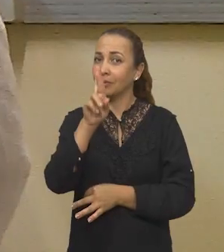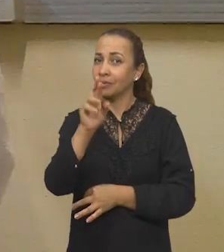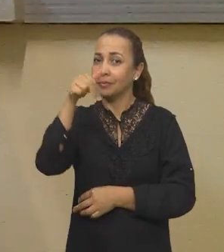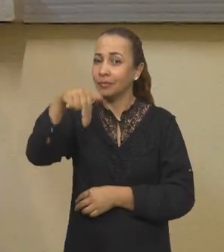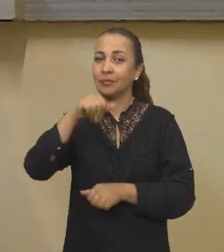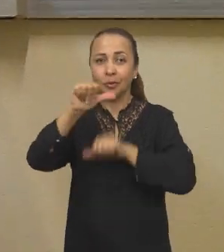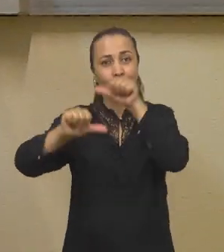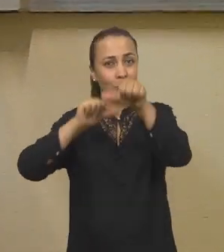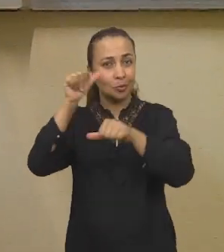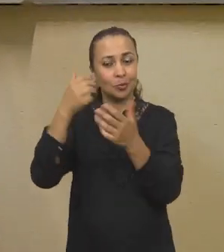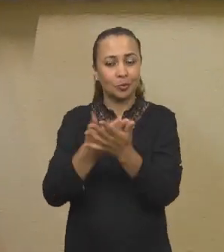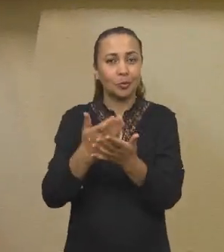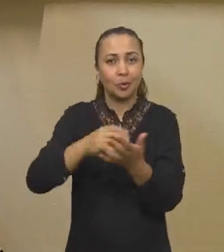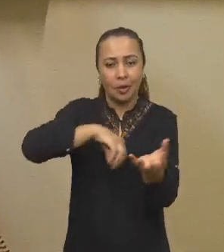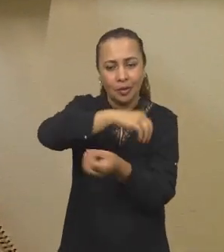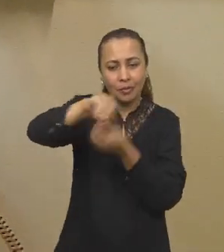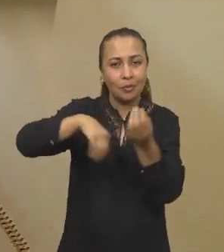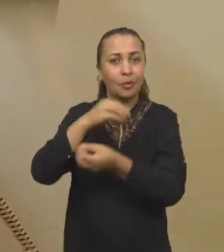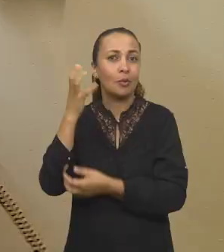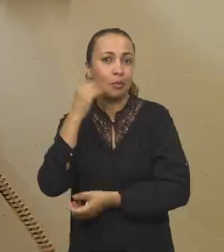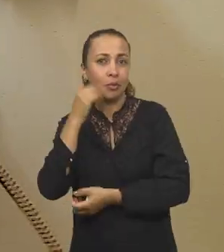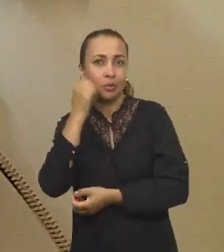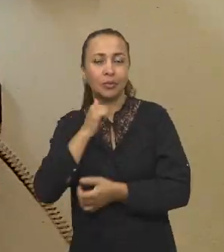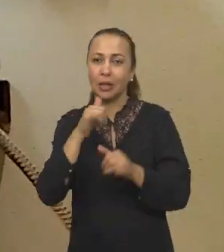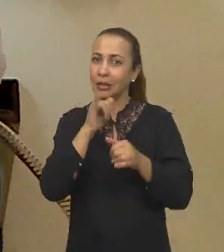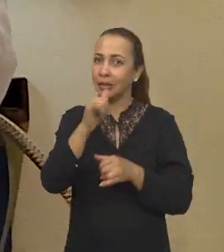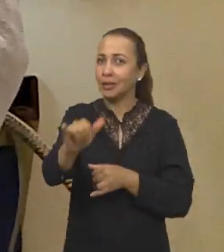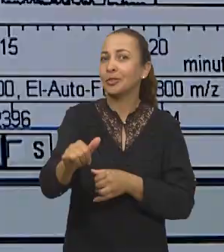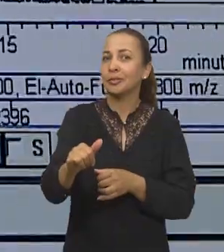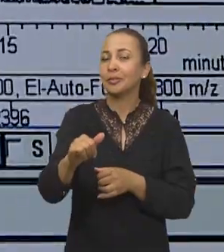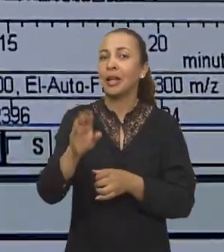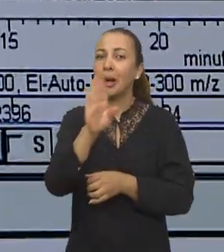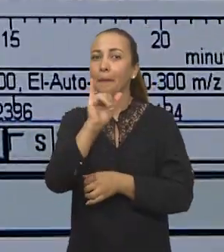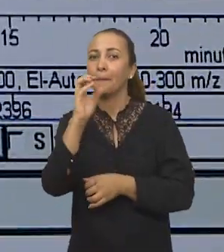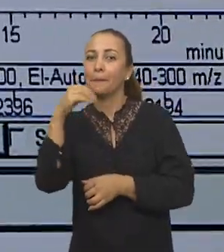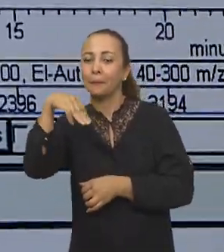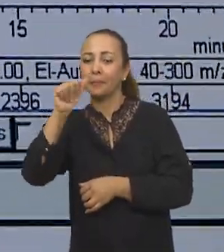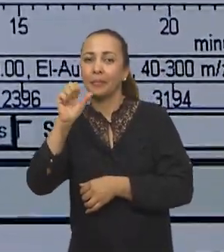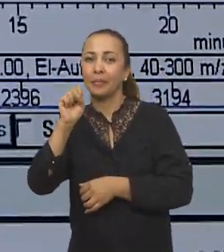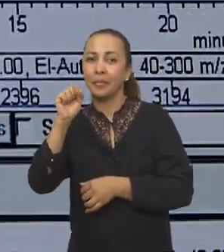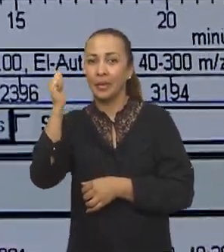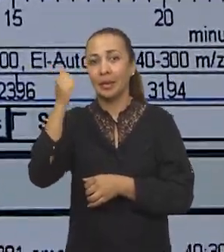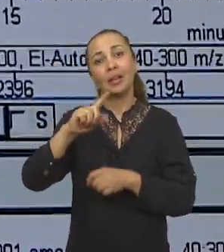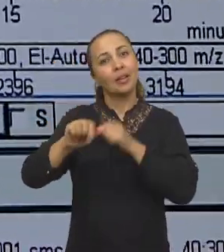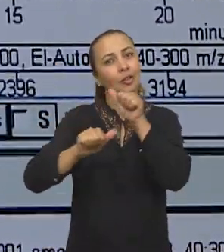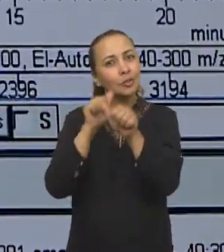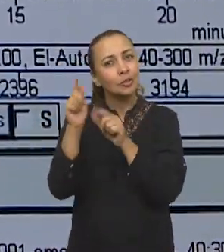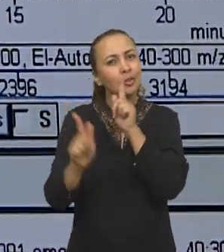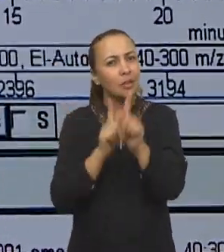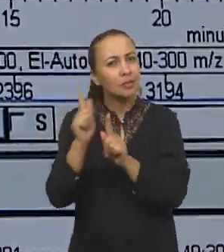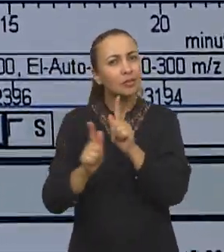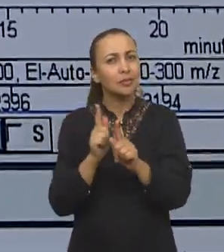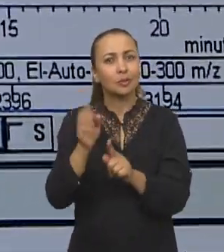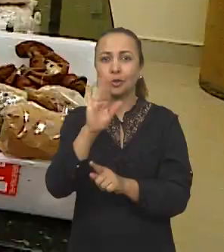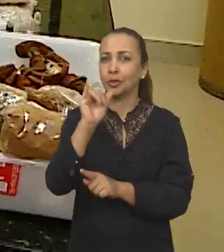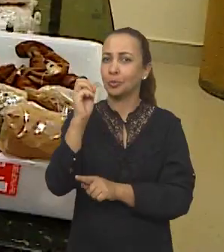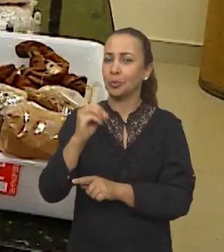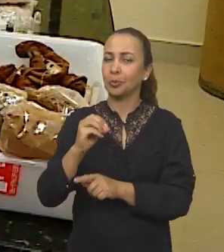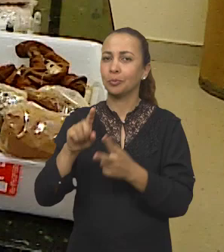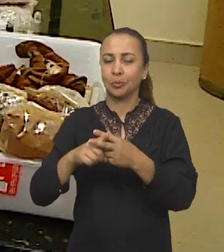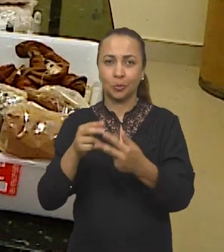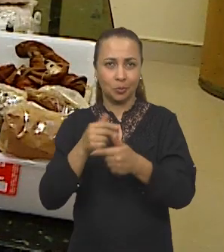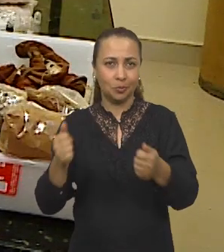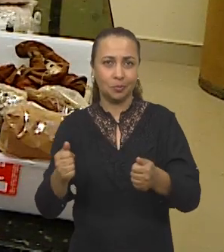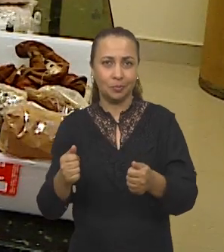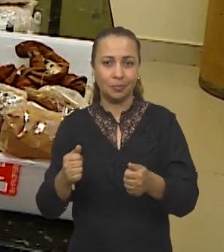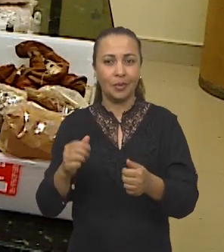desenvolve estudos que envolvem o aproveitamento energético da biomassa e geração de bioprodutos. É uma área